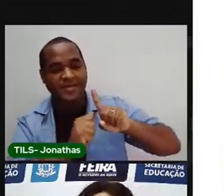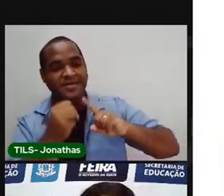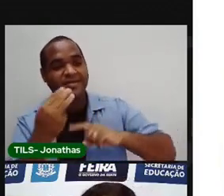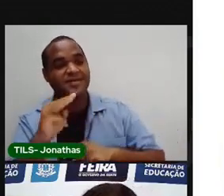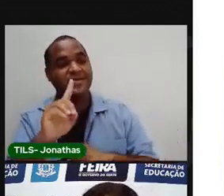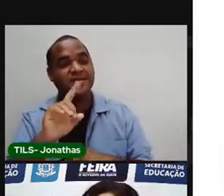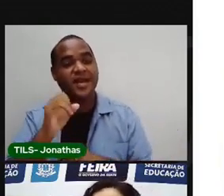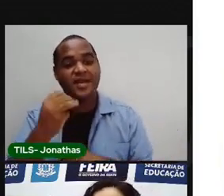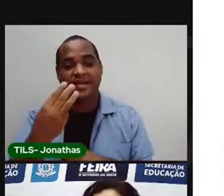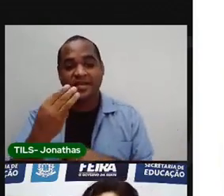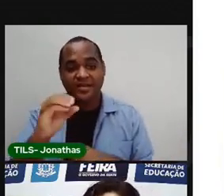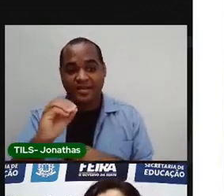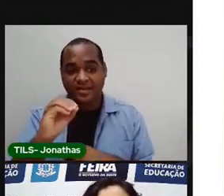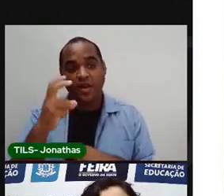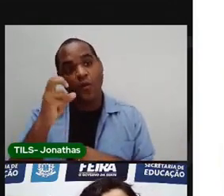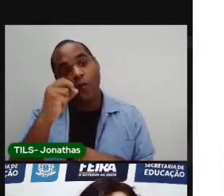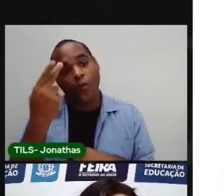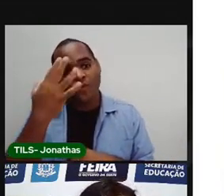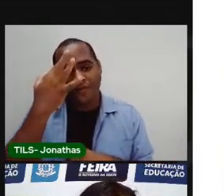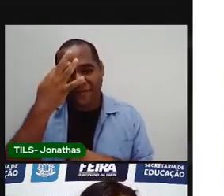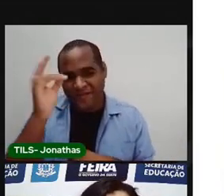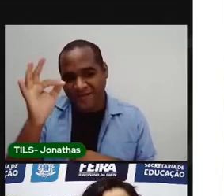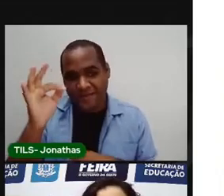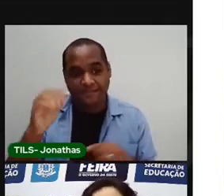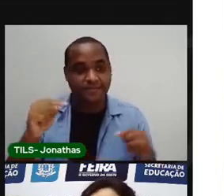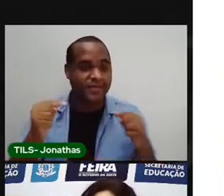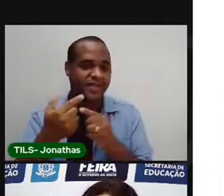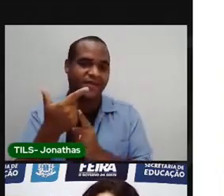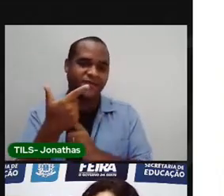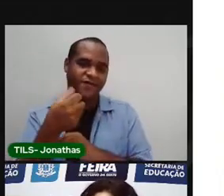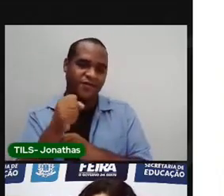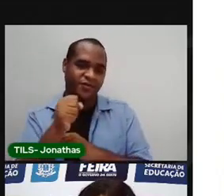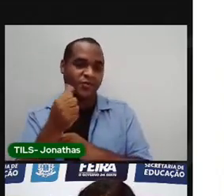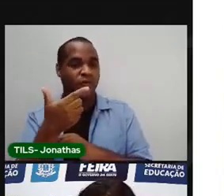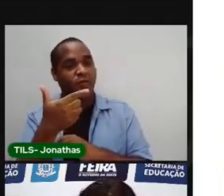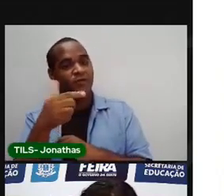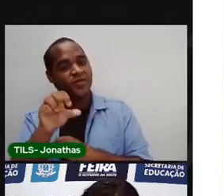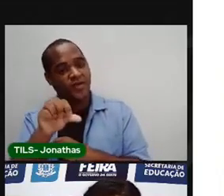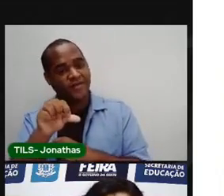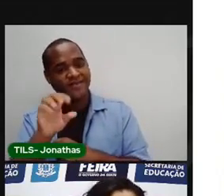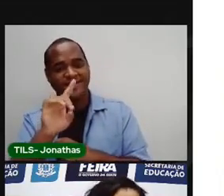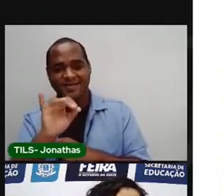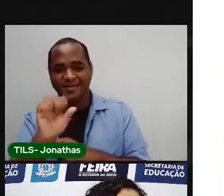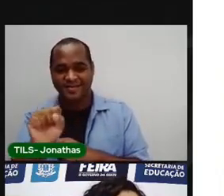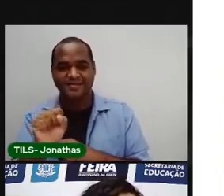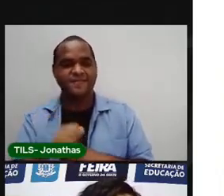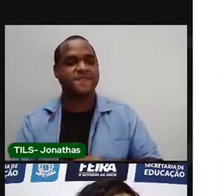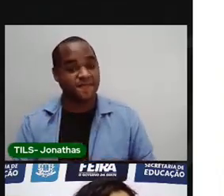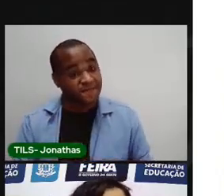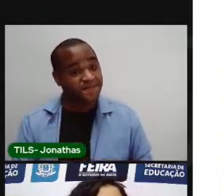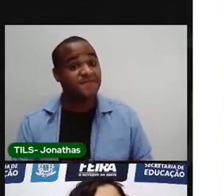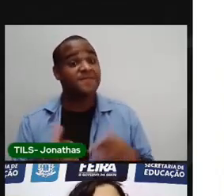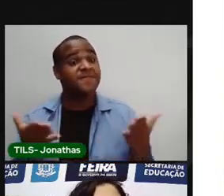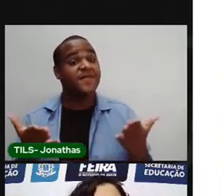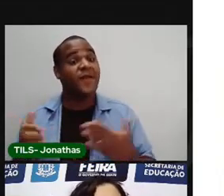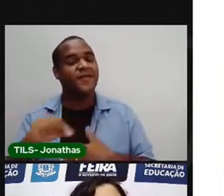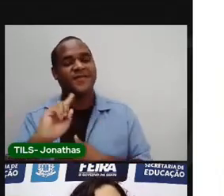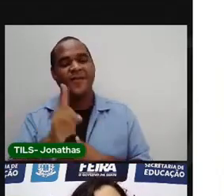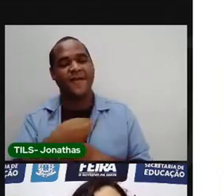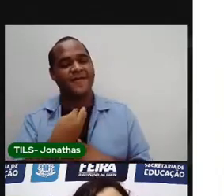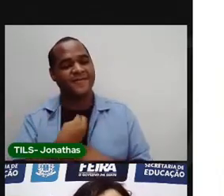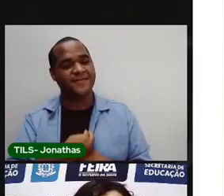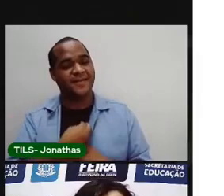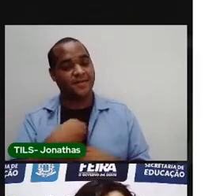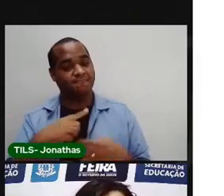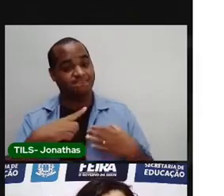ou fevereiro, que tem 28 ou 29 dias. E nós vamos continuar